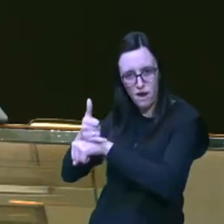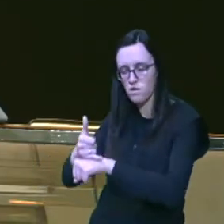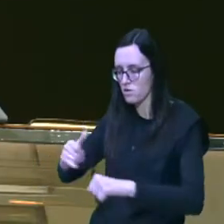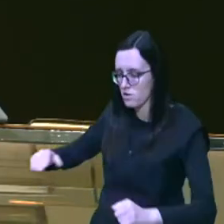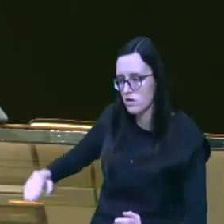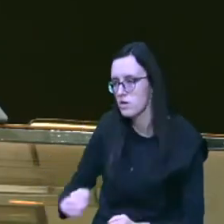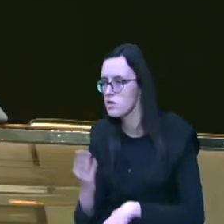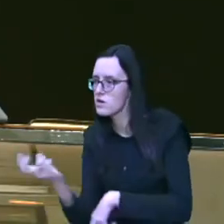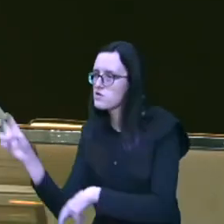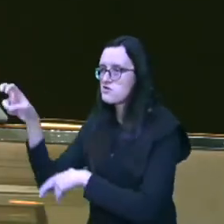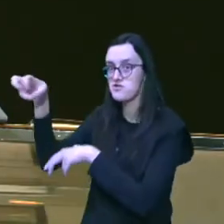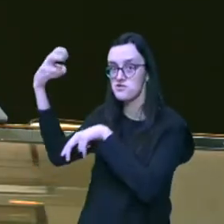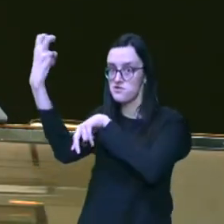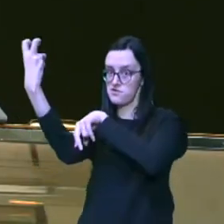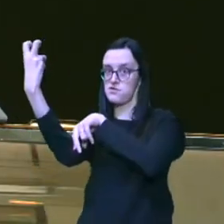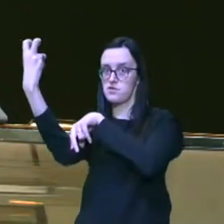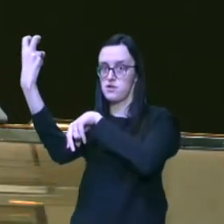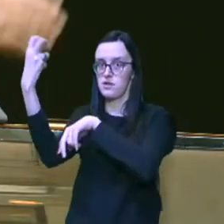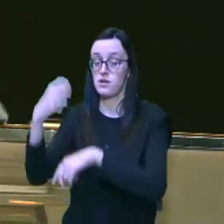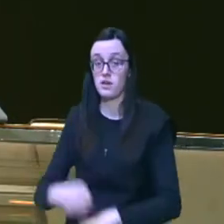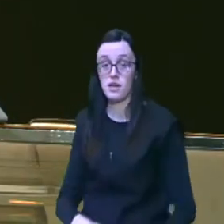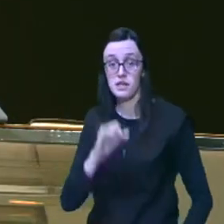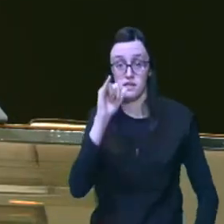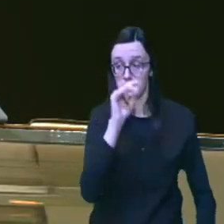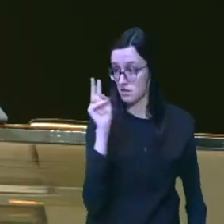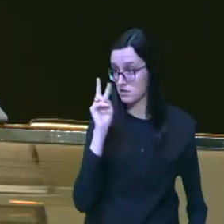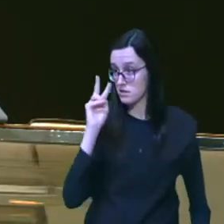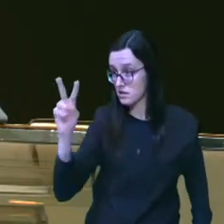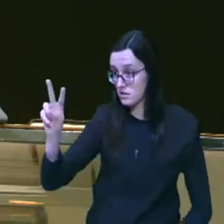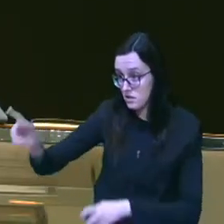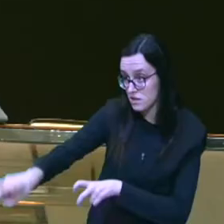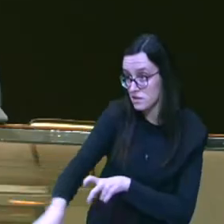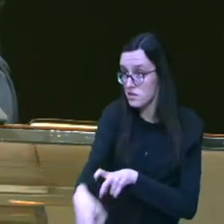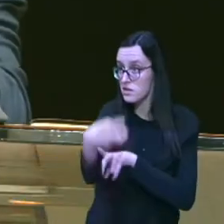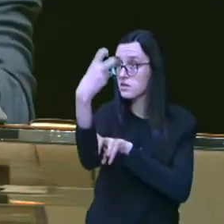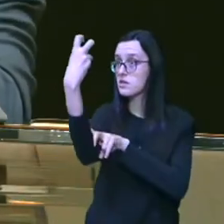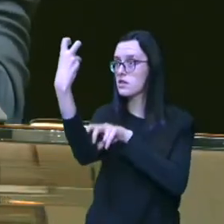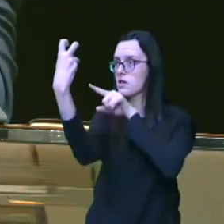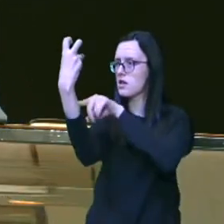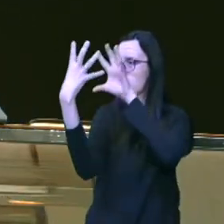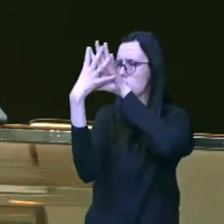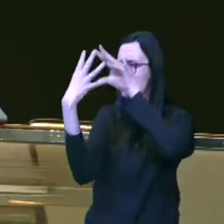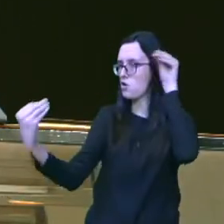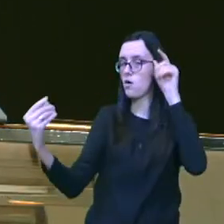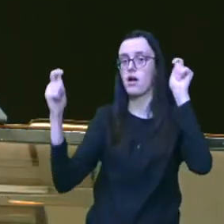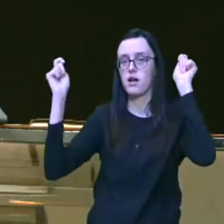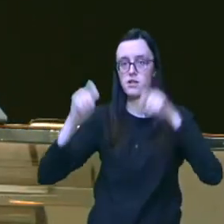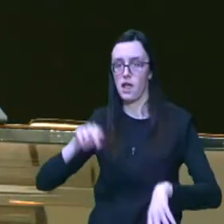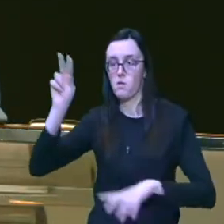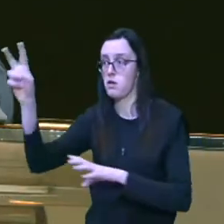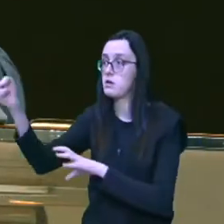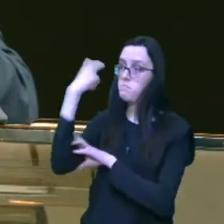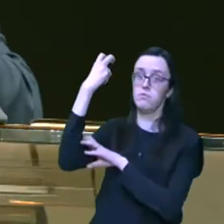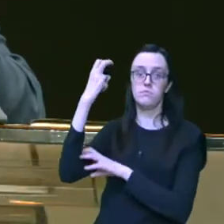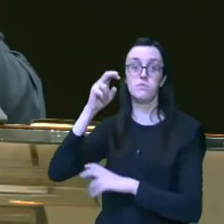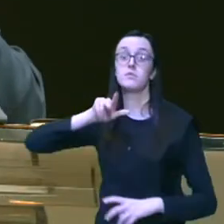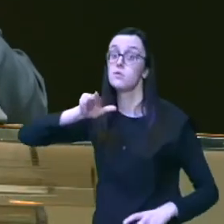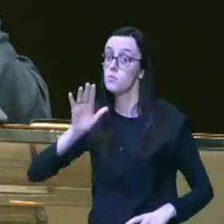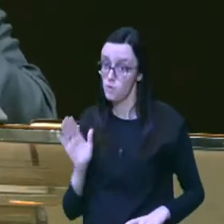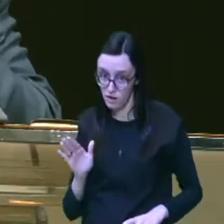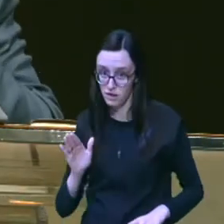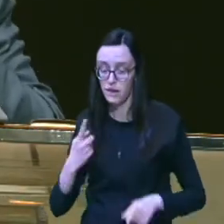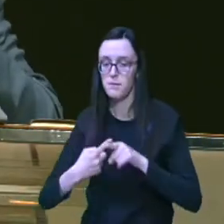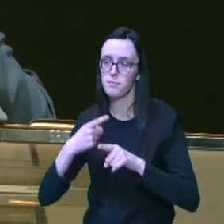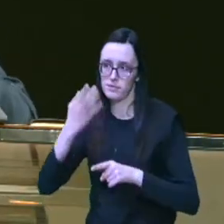e aquelas quem olhasse para aquela serpente então seria curado e não seria atacado pelas